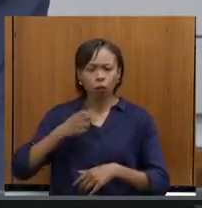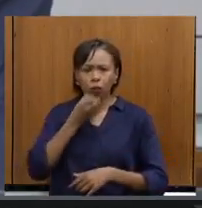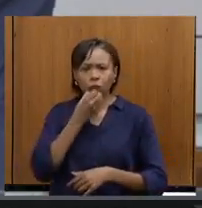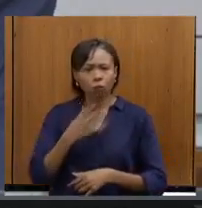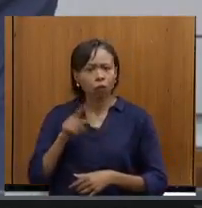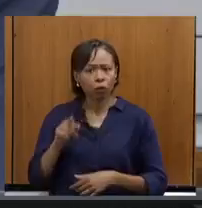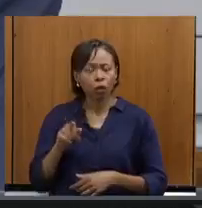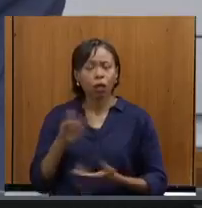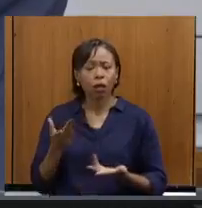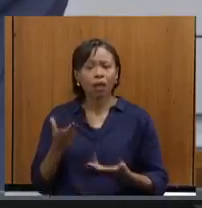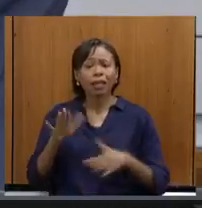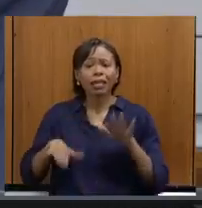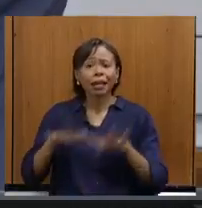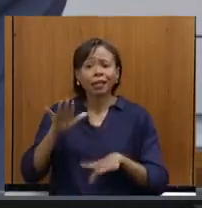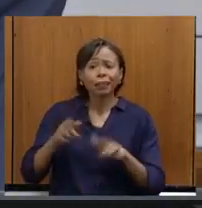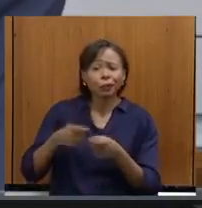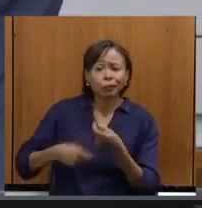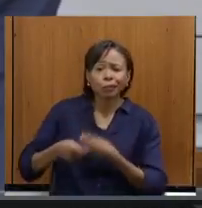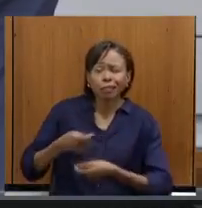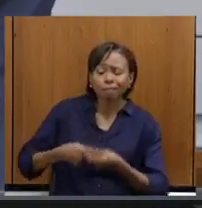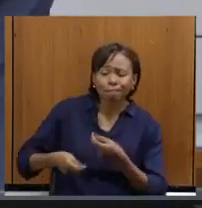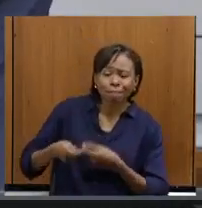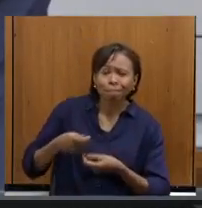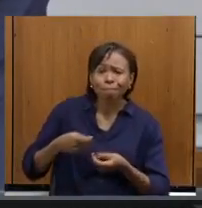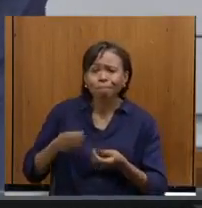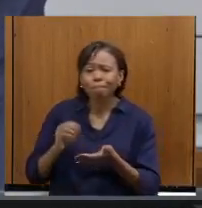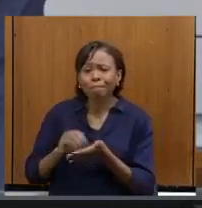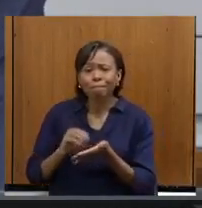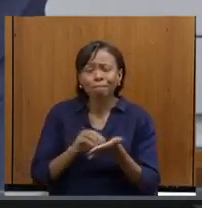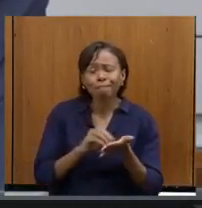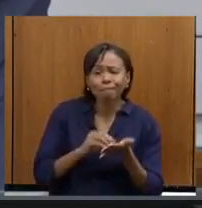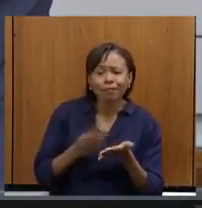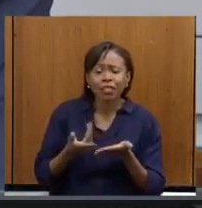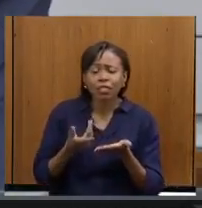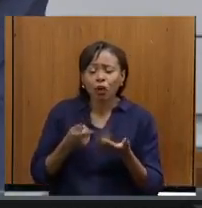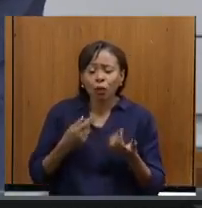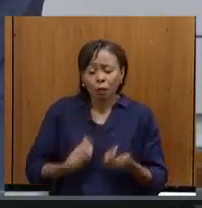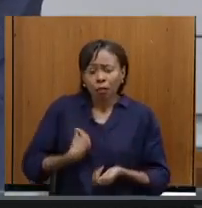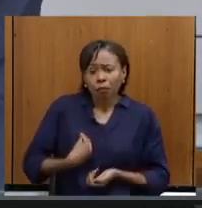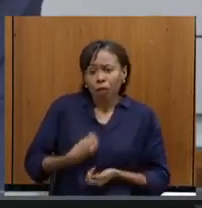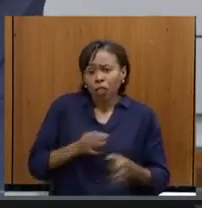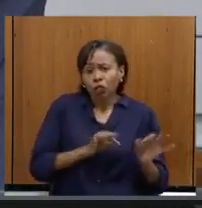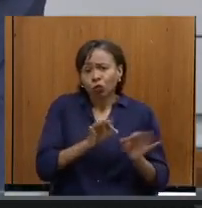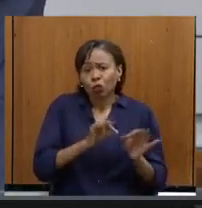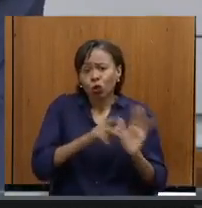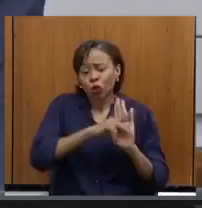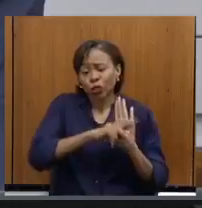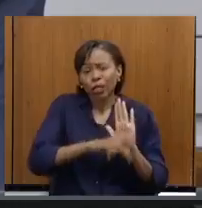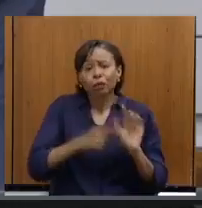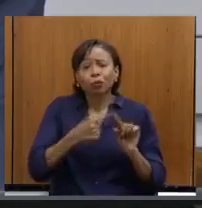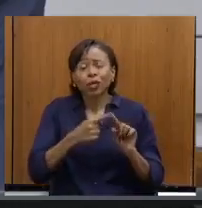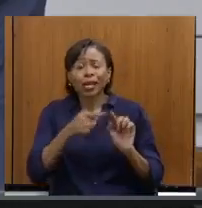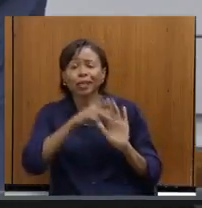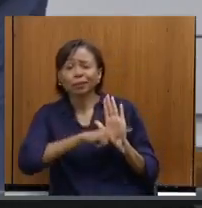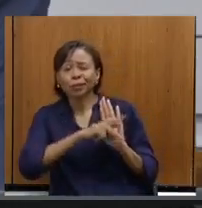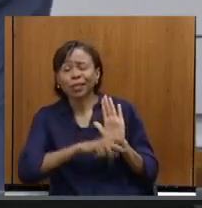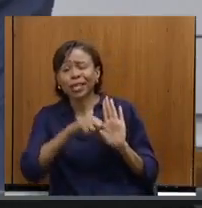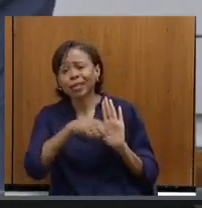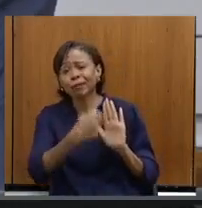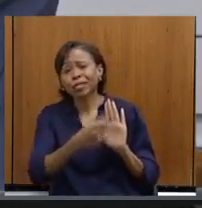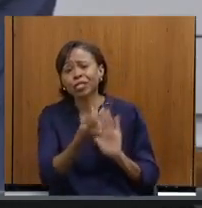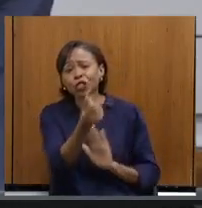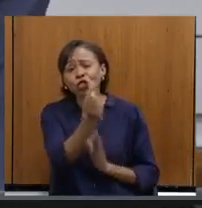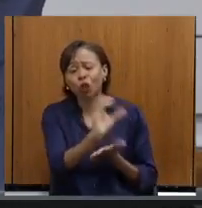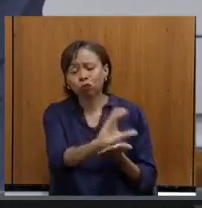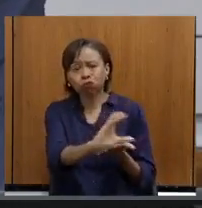fica tímido em poder participar de determinados projetos, porque muitas das vezes são projetos que demandam um recurso maior,